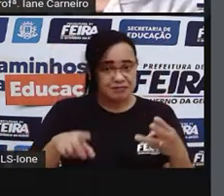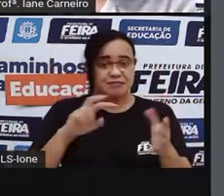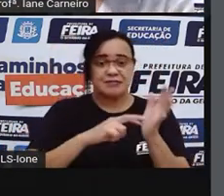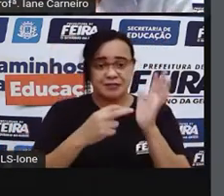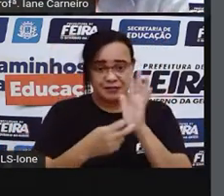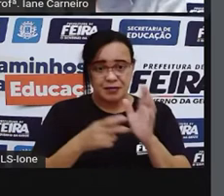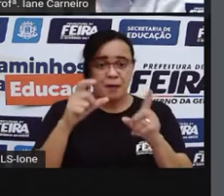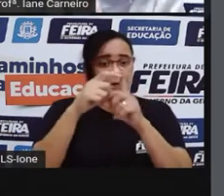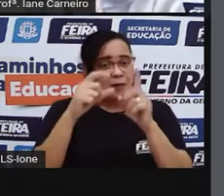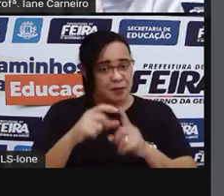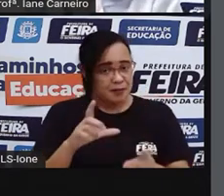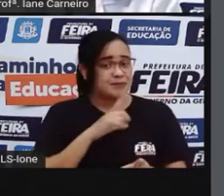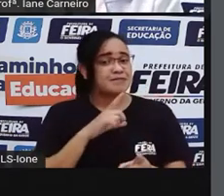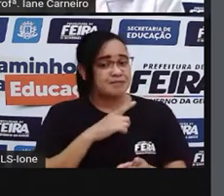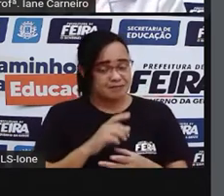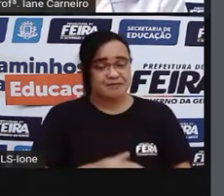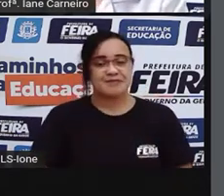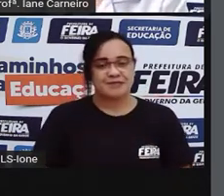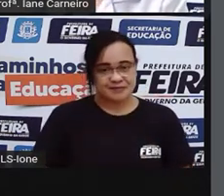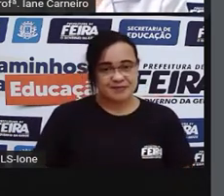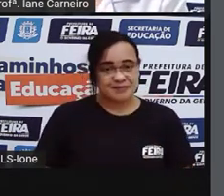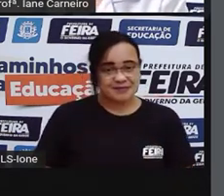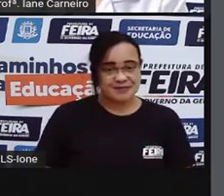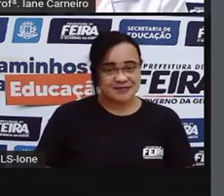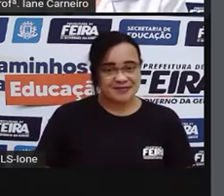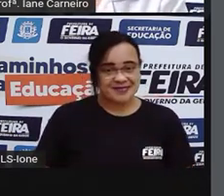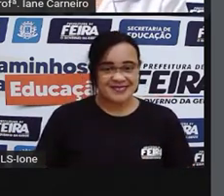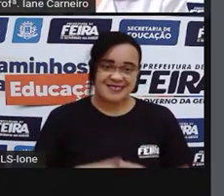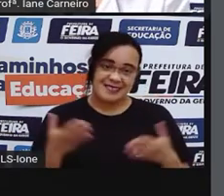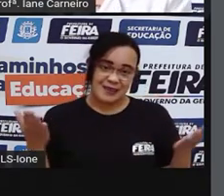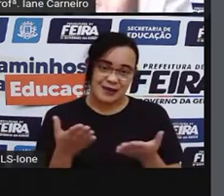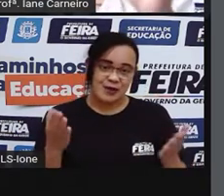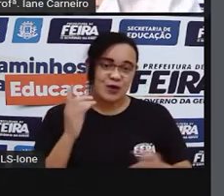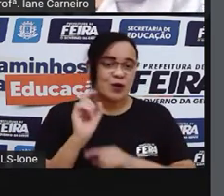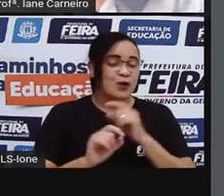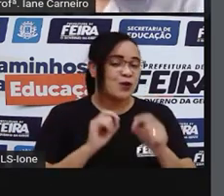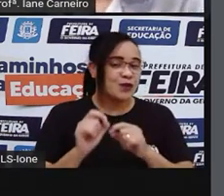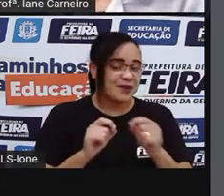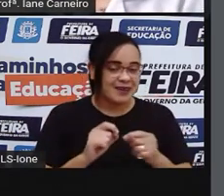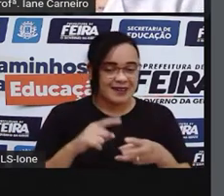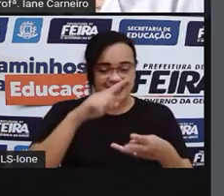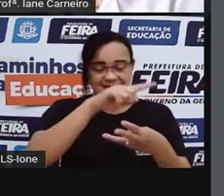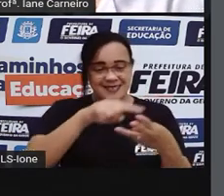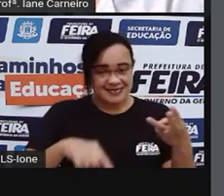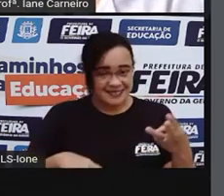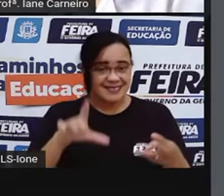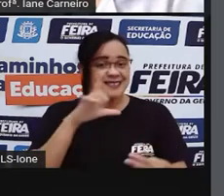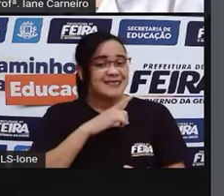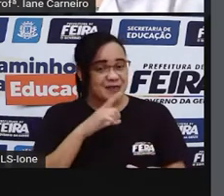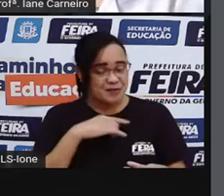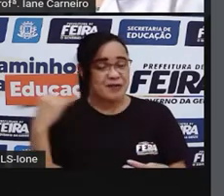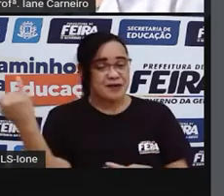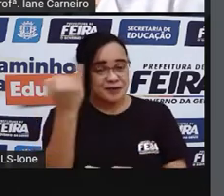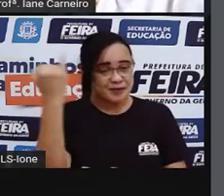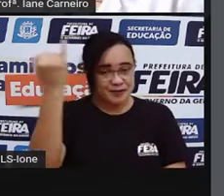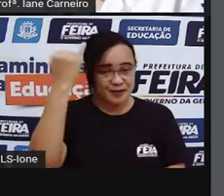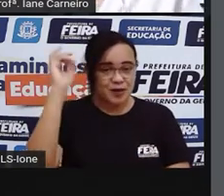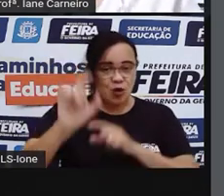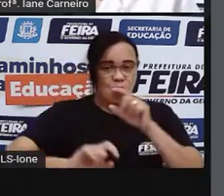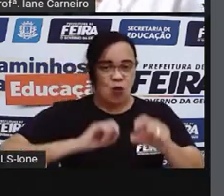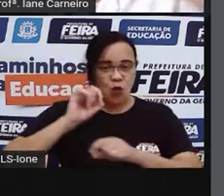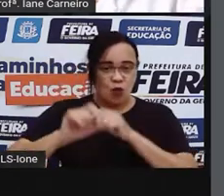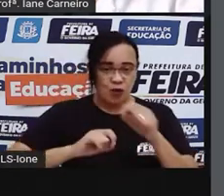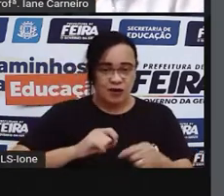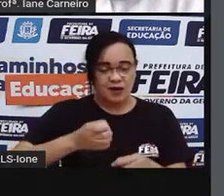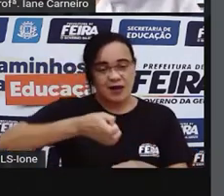palavra monte. E aqui, ó, bota. Esse bota também é interessante, né? Porque, ó, diz que